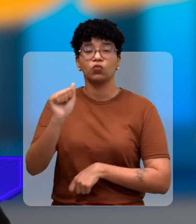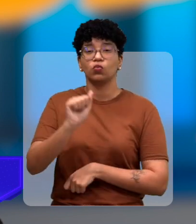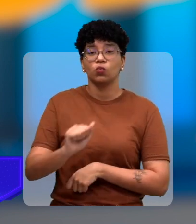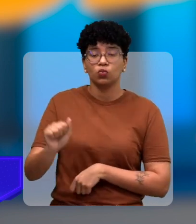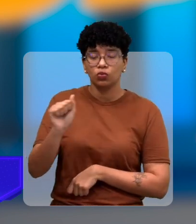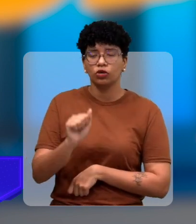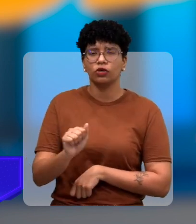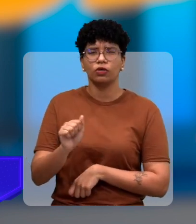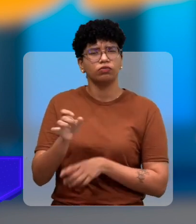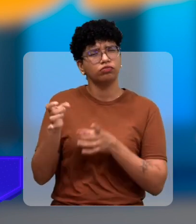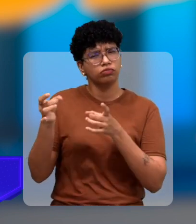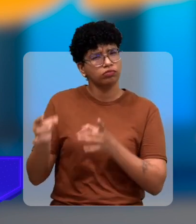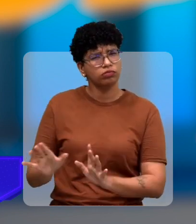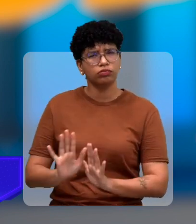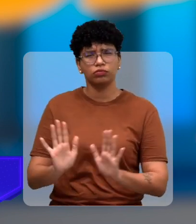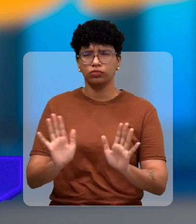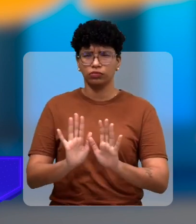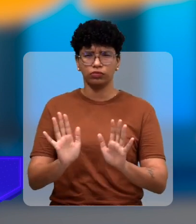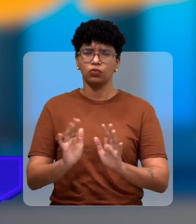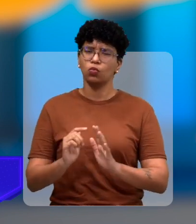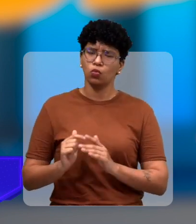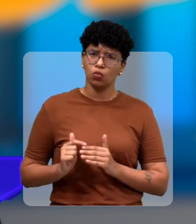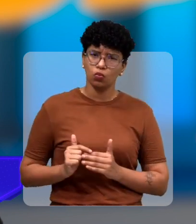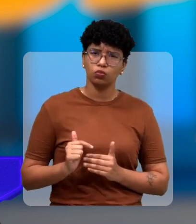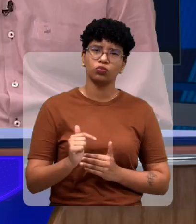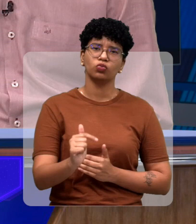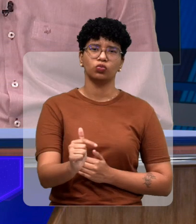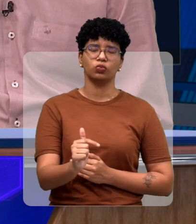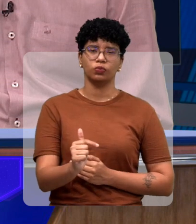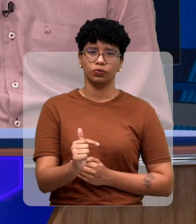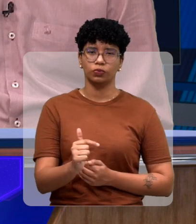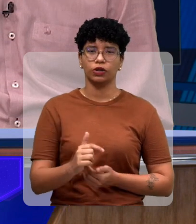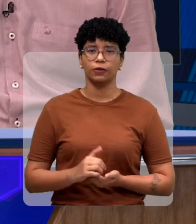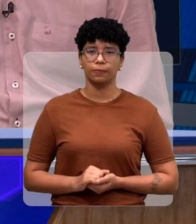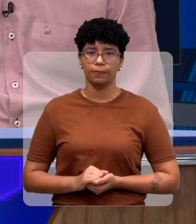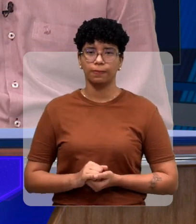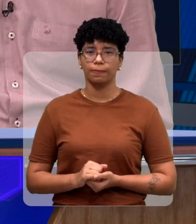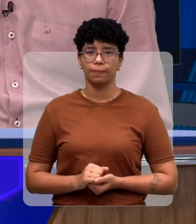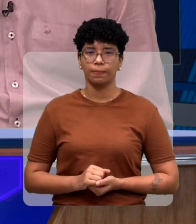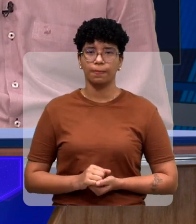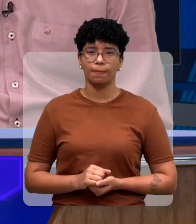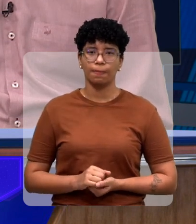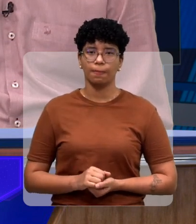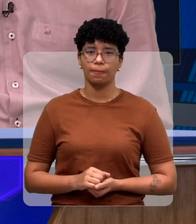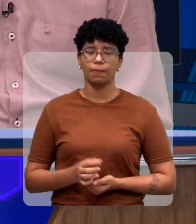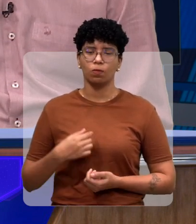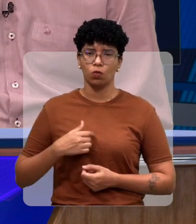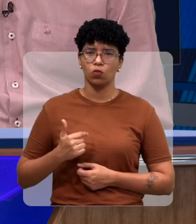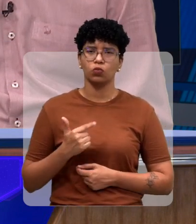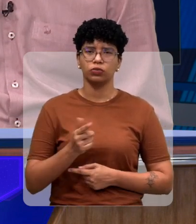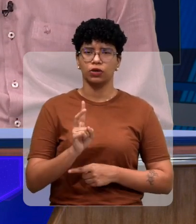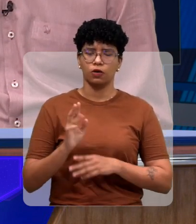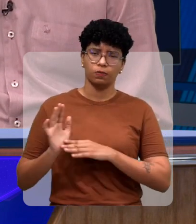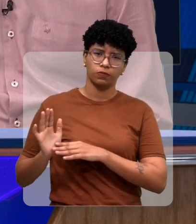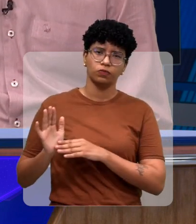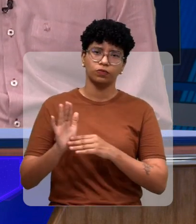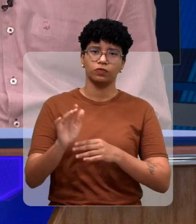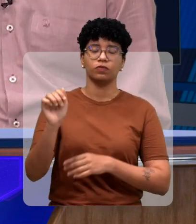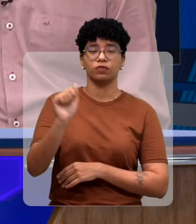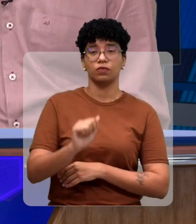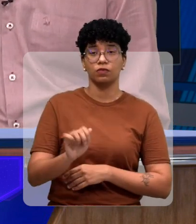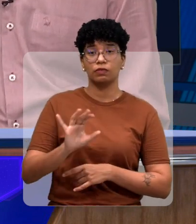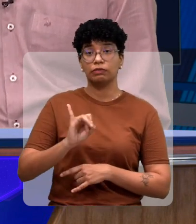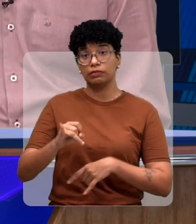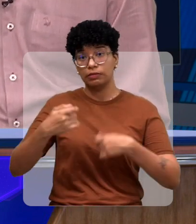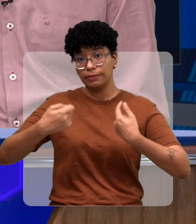não deixe não ajude sempre para o outro presidente aí eu vou continuar ajudando a associação